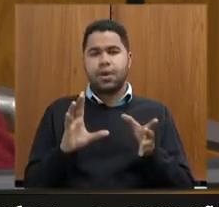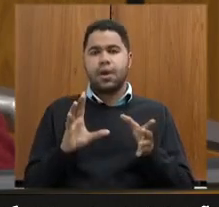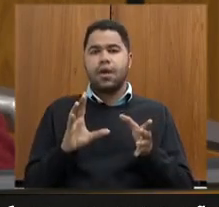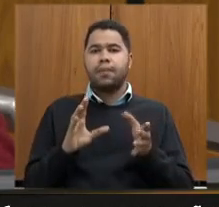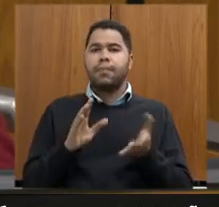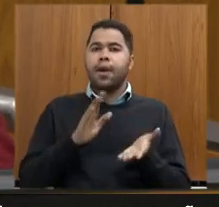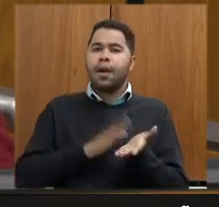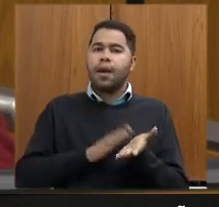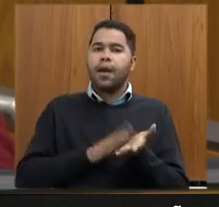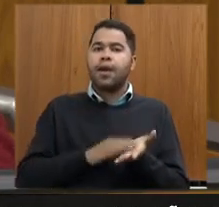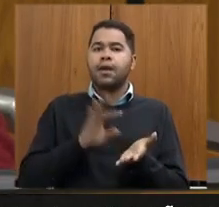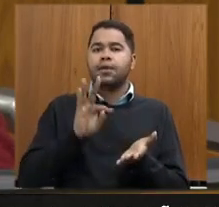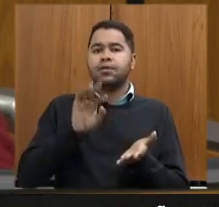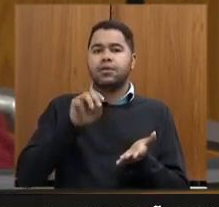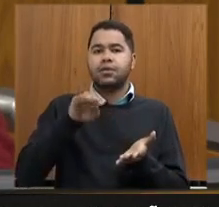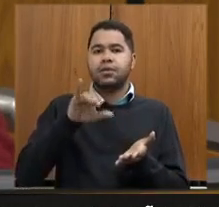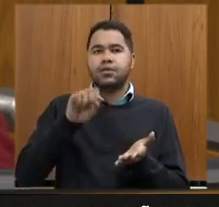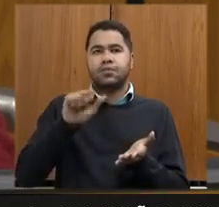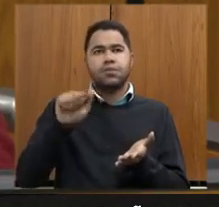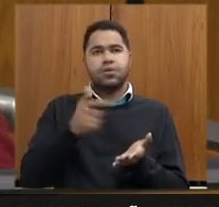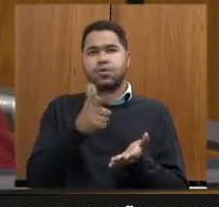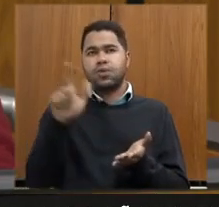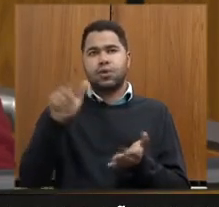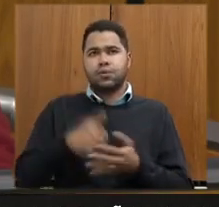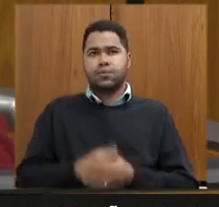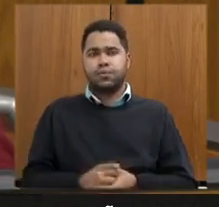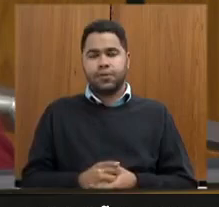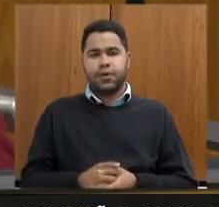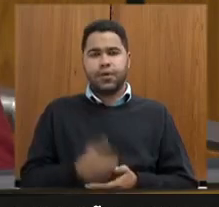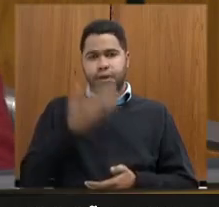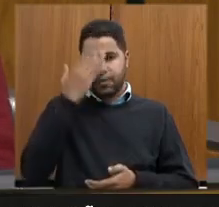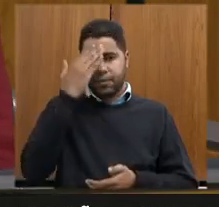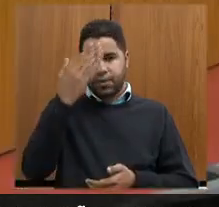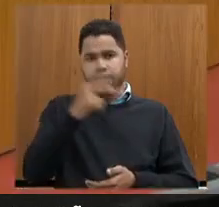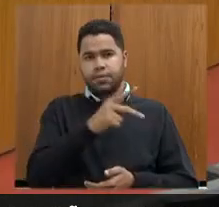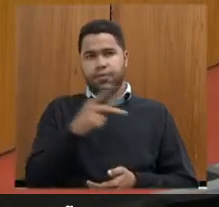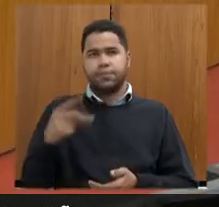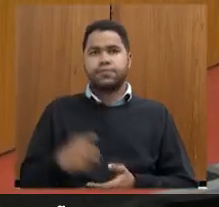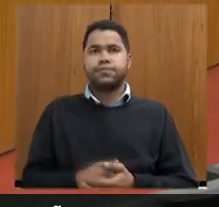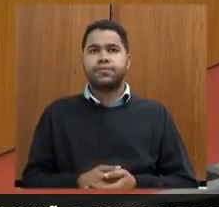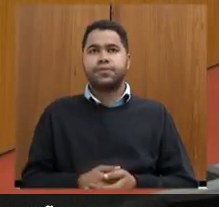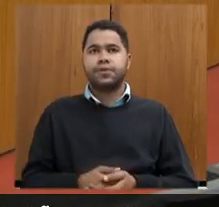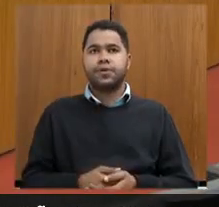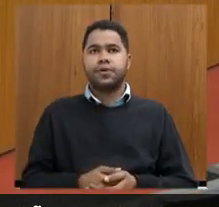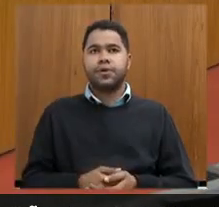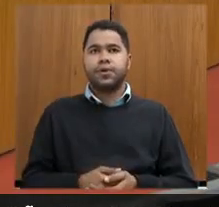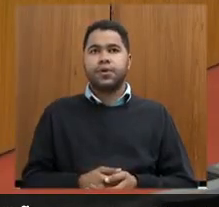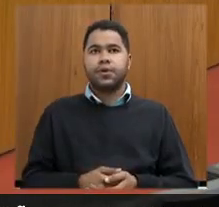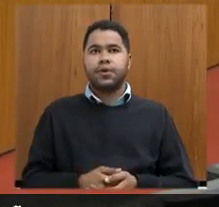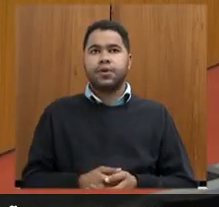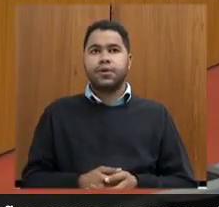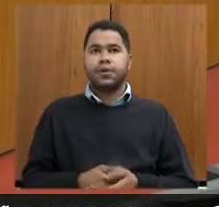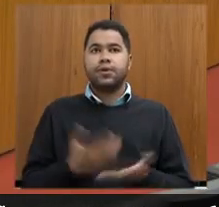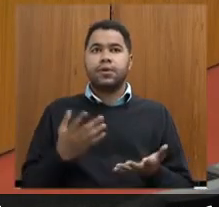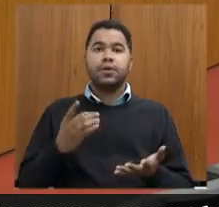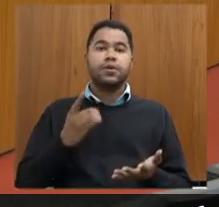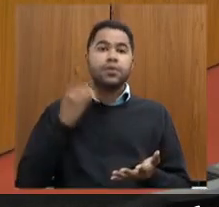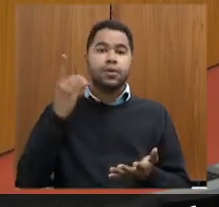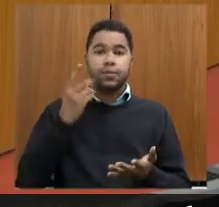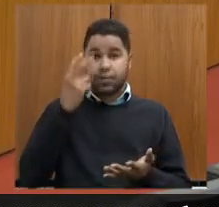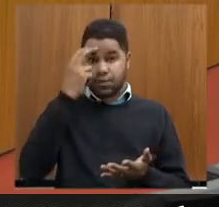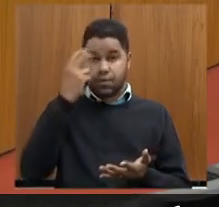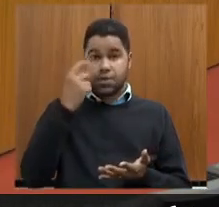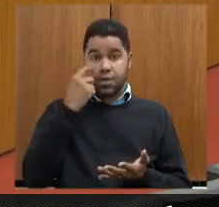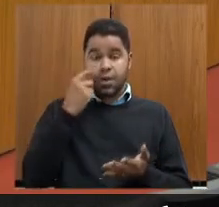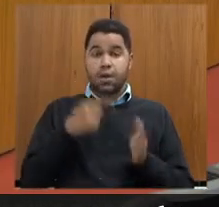instalação da Tamisa não foi em outro ano obrigado muito obrigado deputada Beatriz Serqueira eu queria como o deputado Zé Guilherme